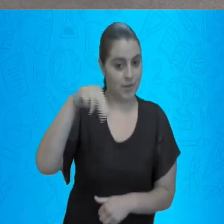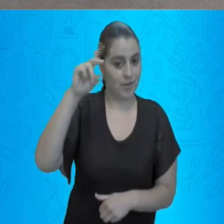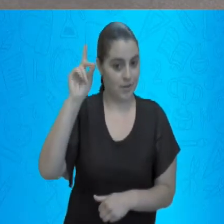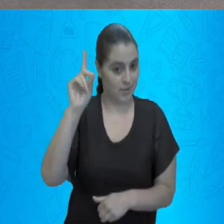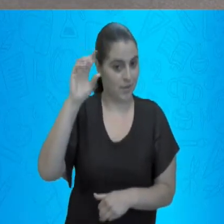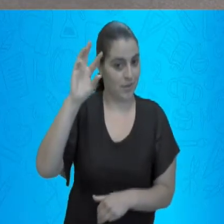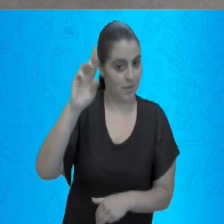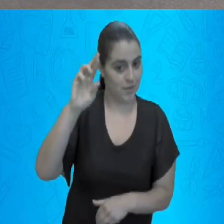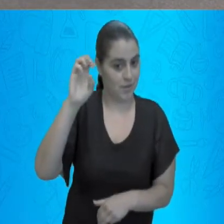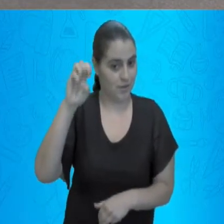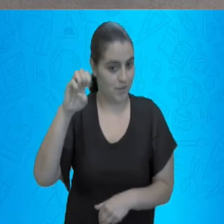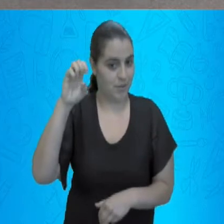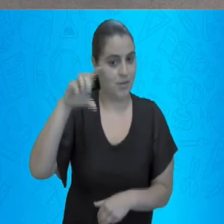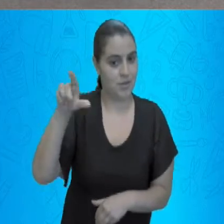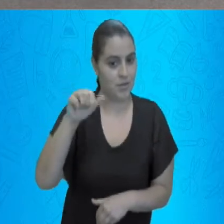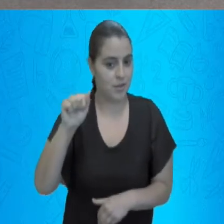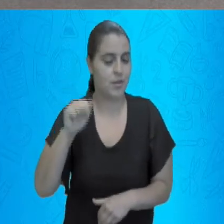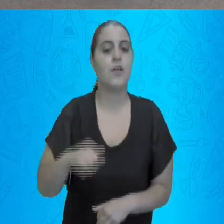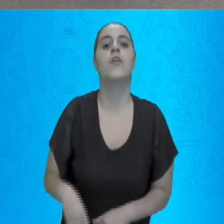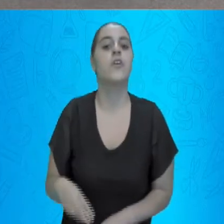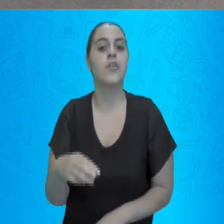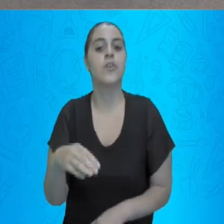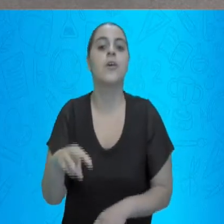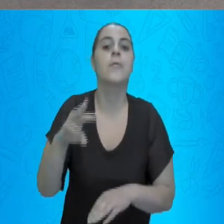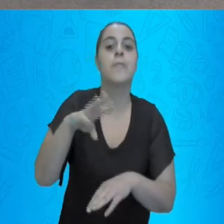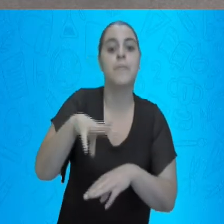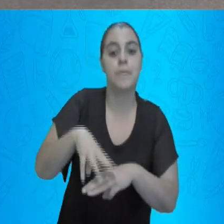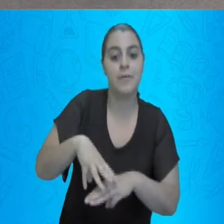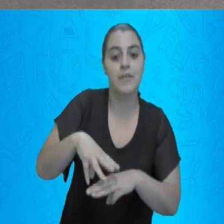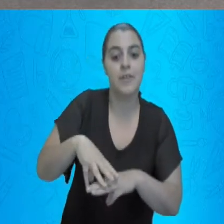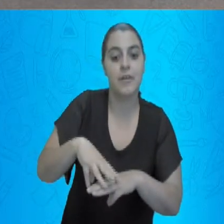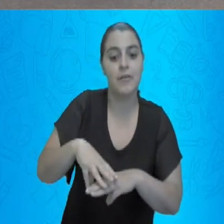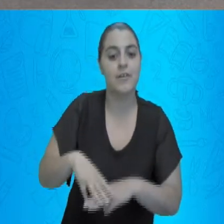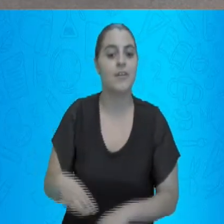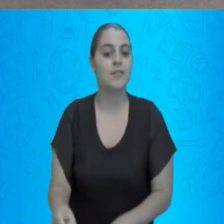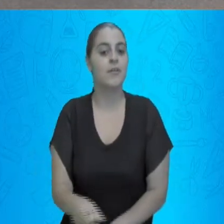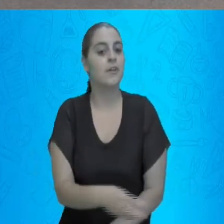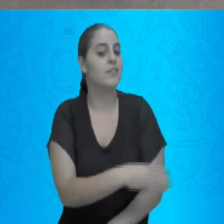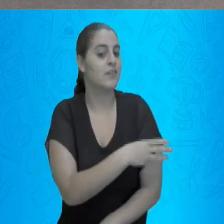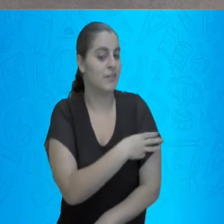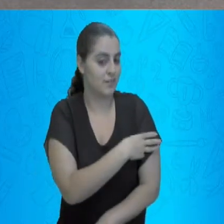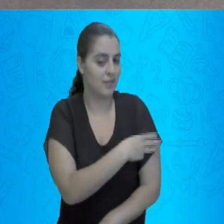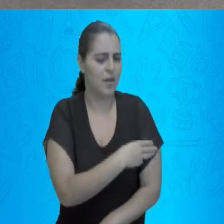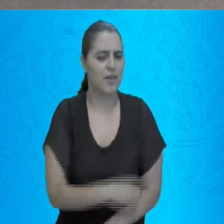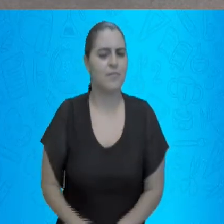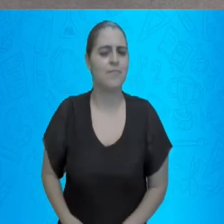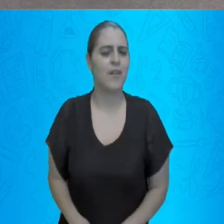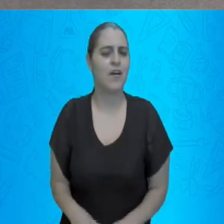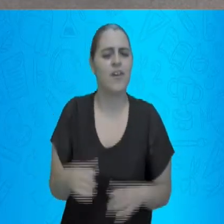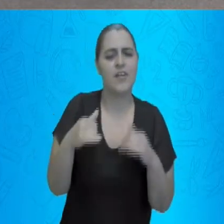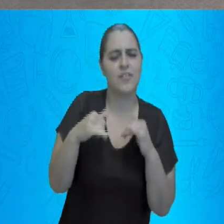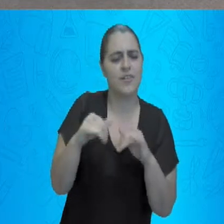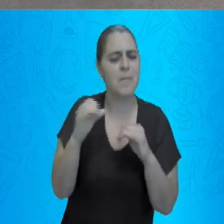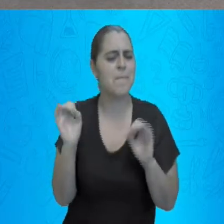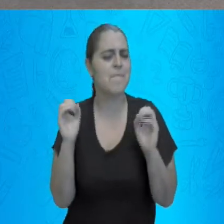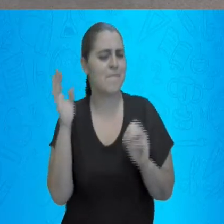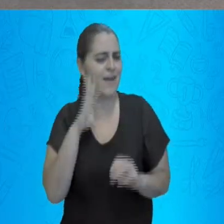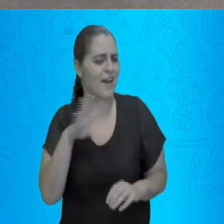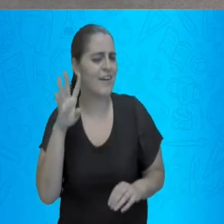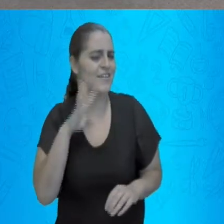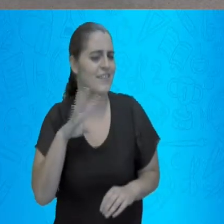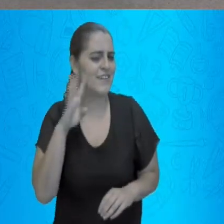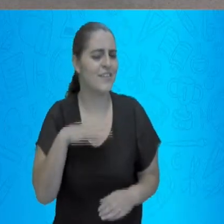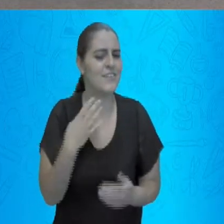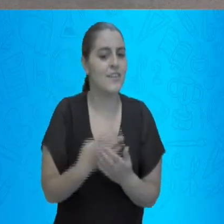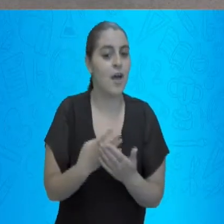matemática para o terceiro ano. E hoje eu trago para vocês um assunto bem bacana de estudar, que é uma